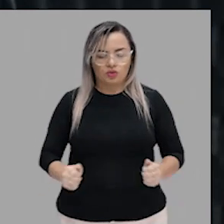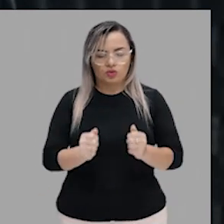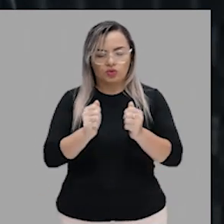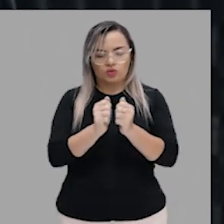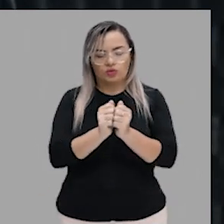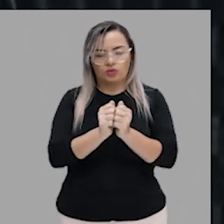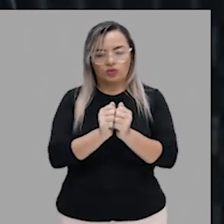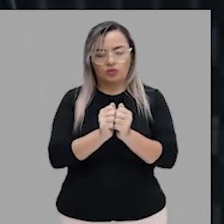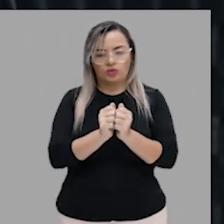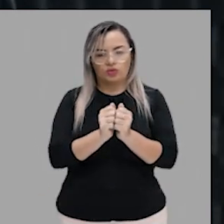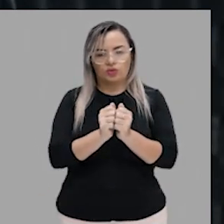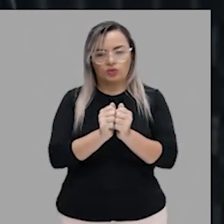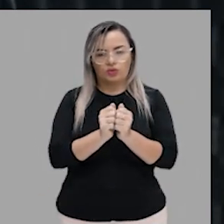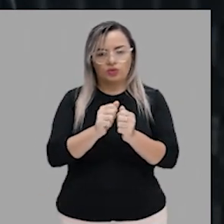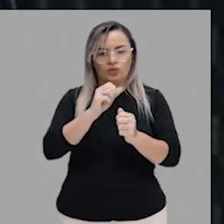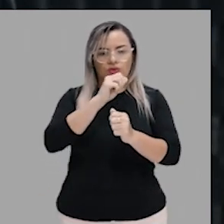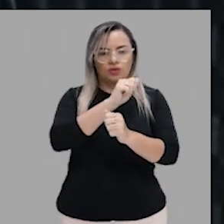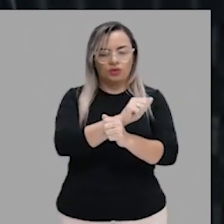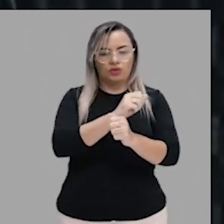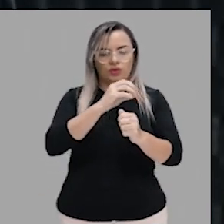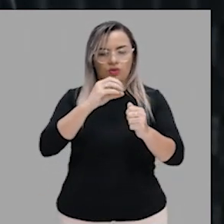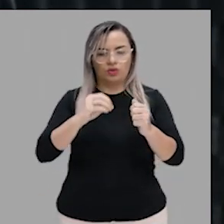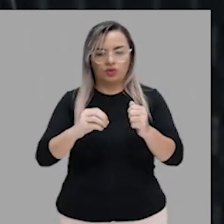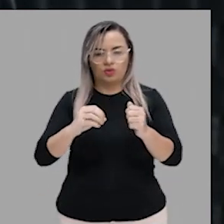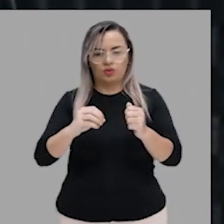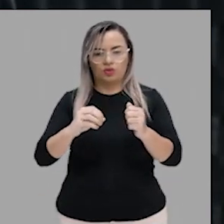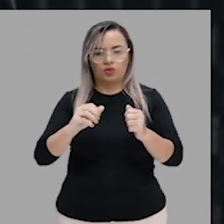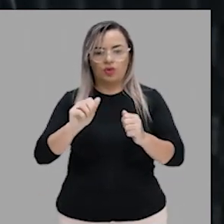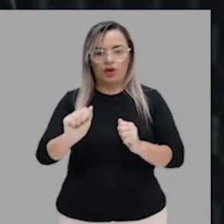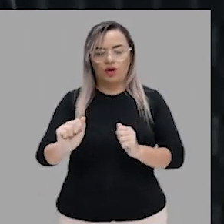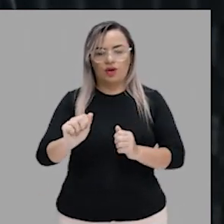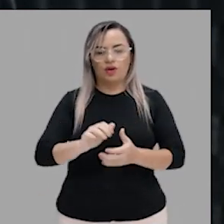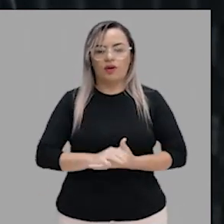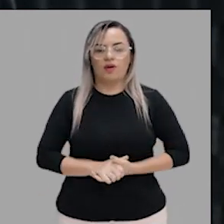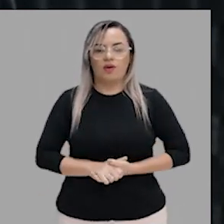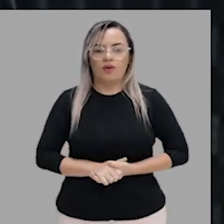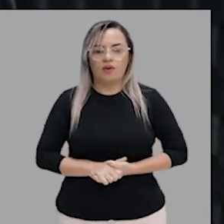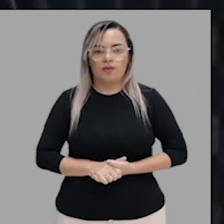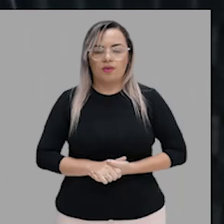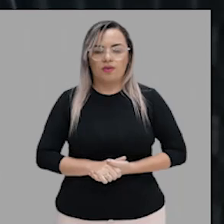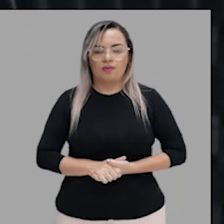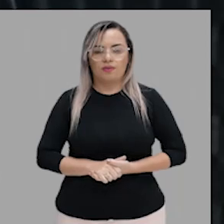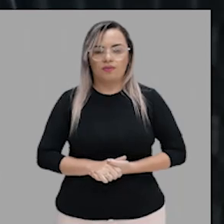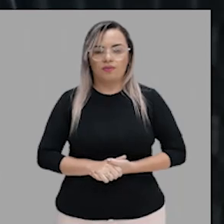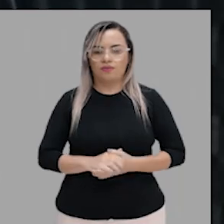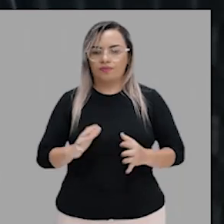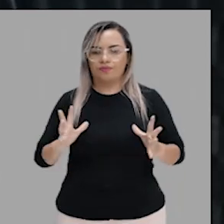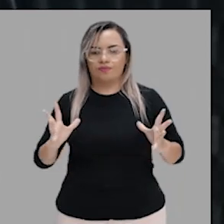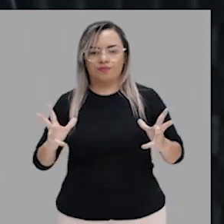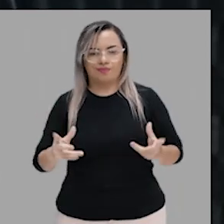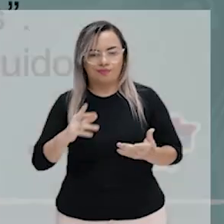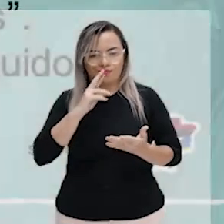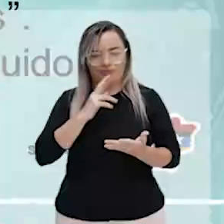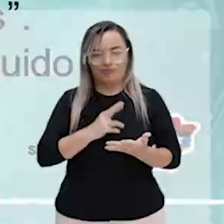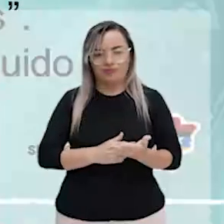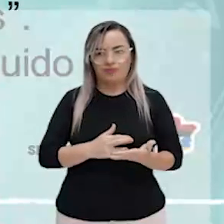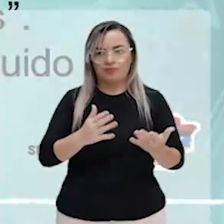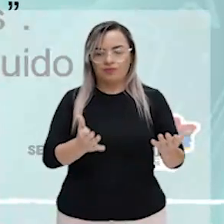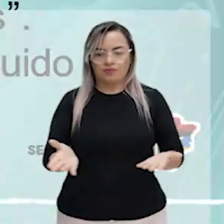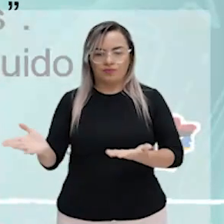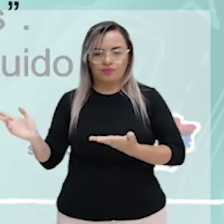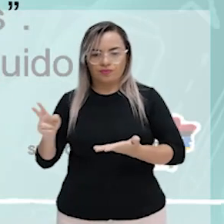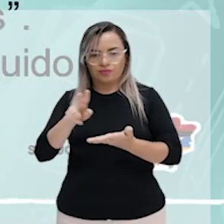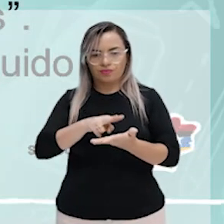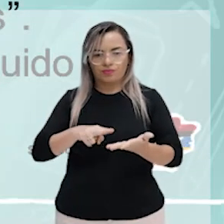E aí, eu já coloquei, foi a resposta bem aqui, gente. Já coloquei aqui, olha só. Quando chegou à